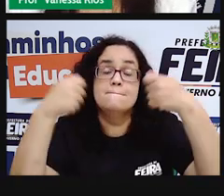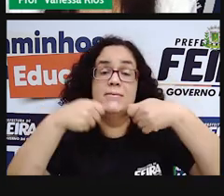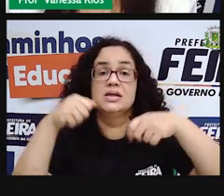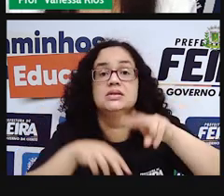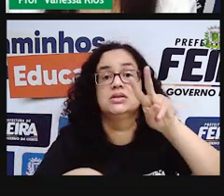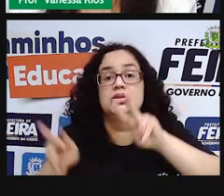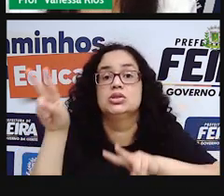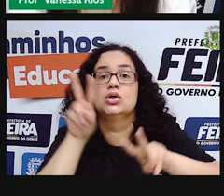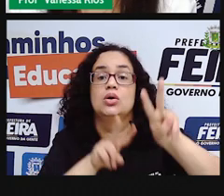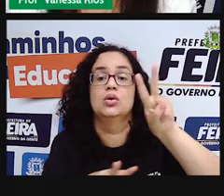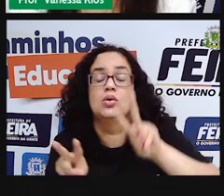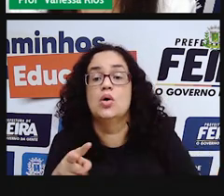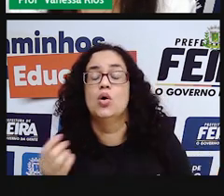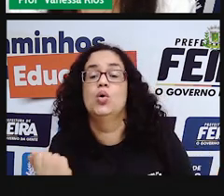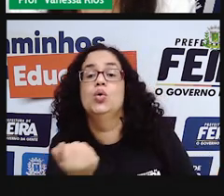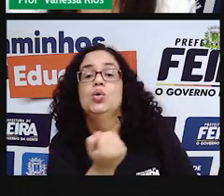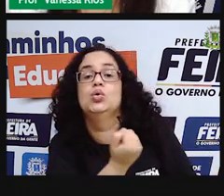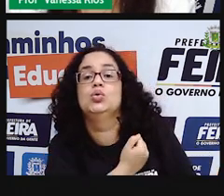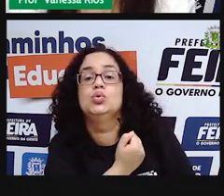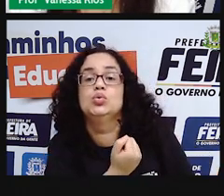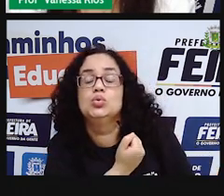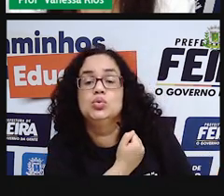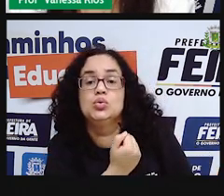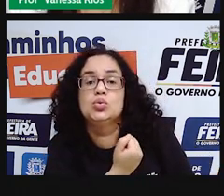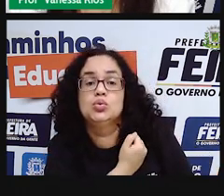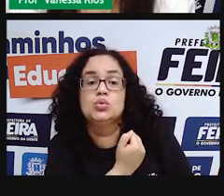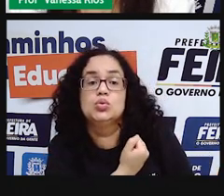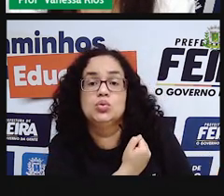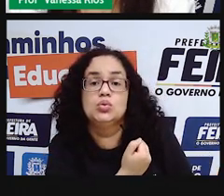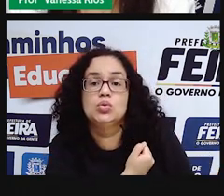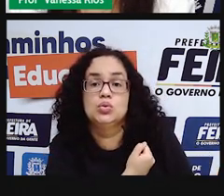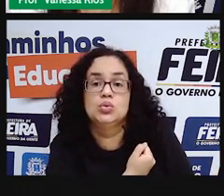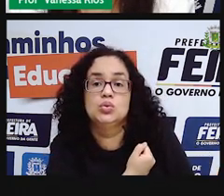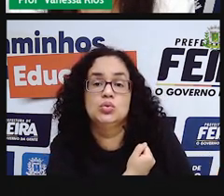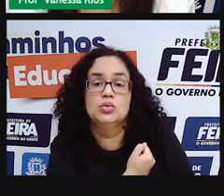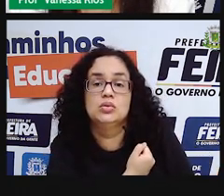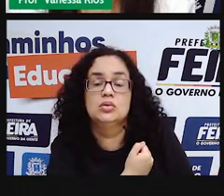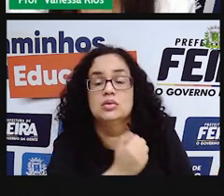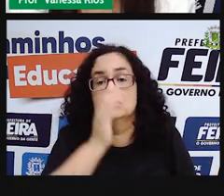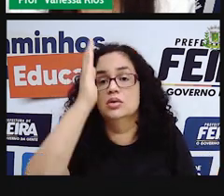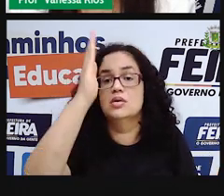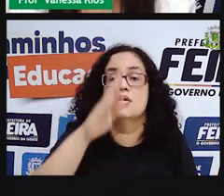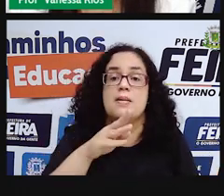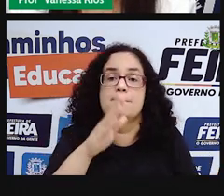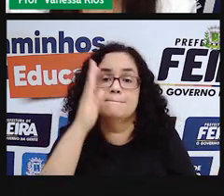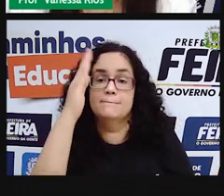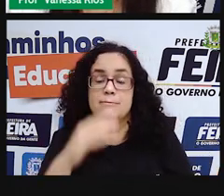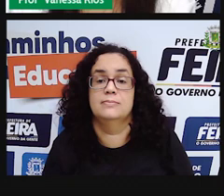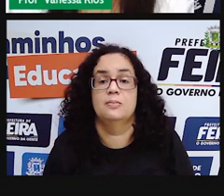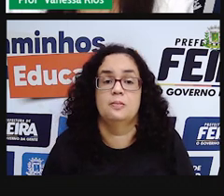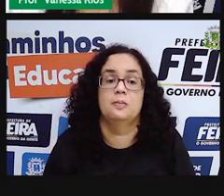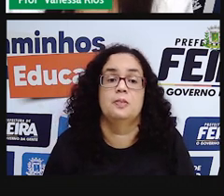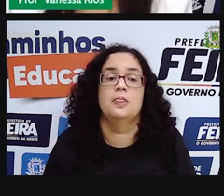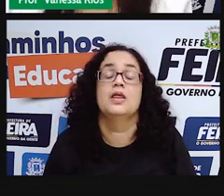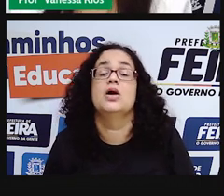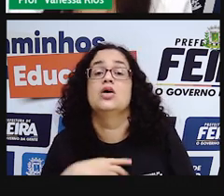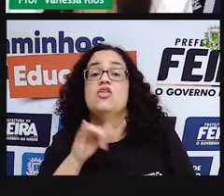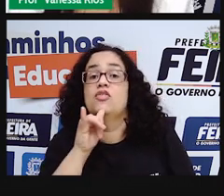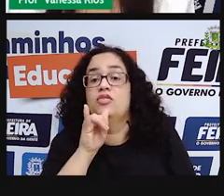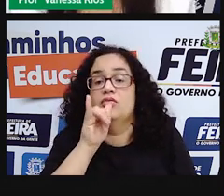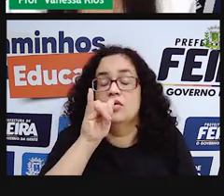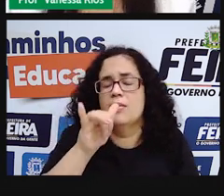Qual é o valor que está sendo aqui, ó, o centro da proporcionalidade, né? Quando a gente pensa em